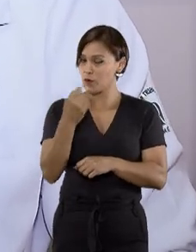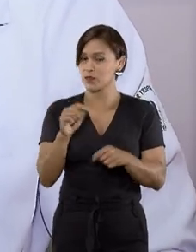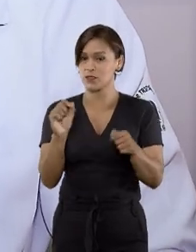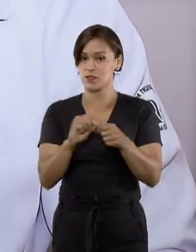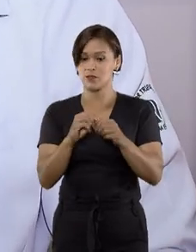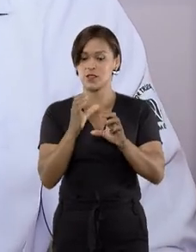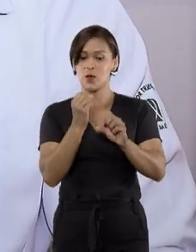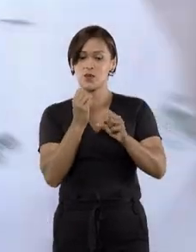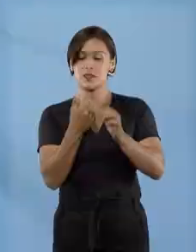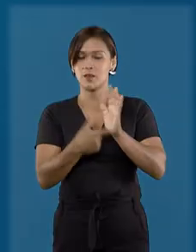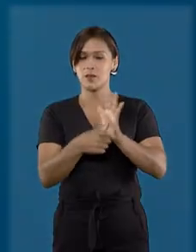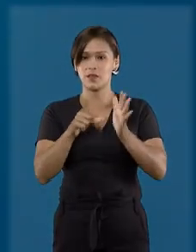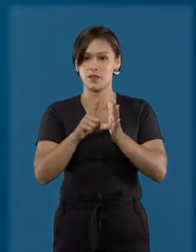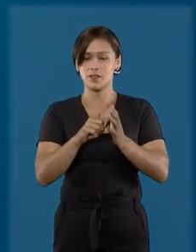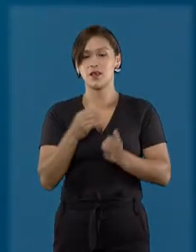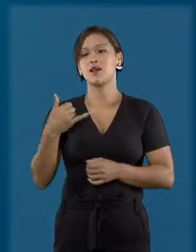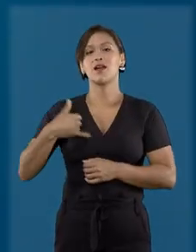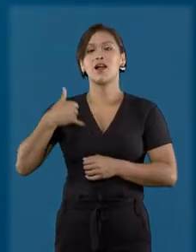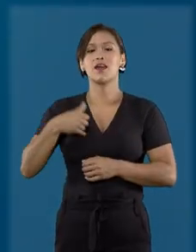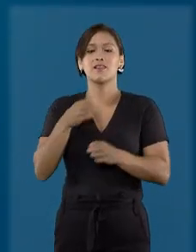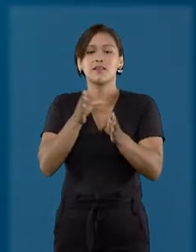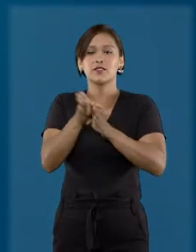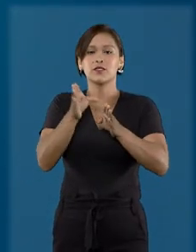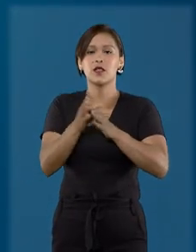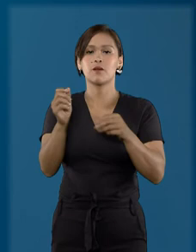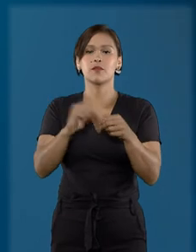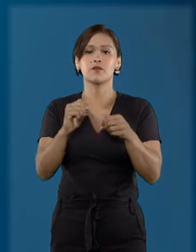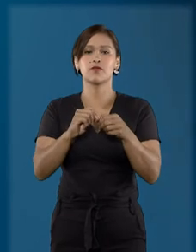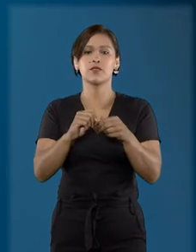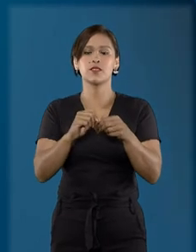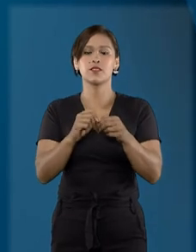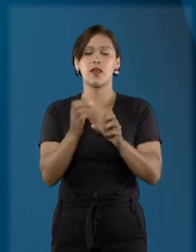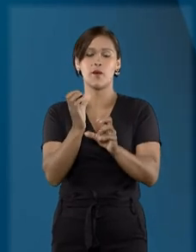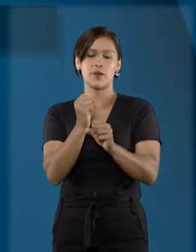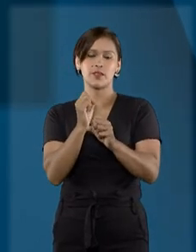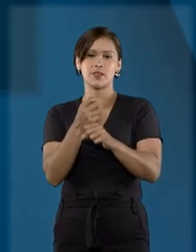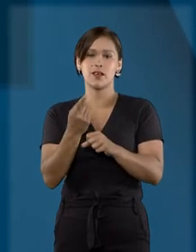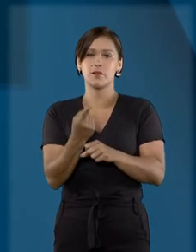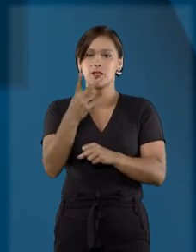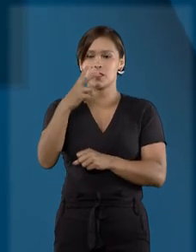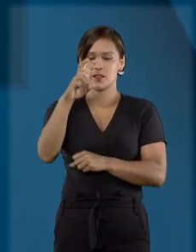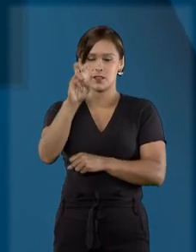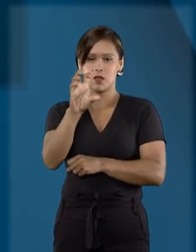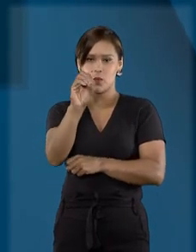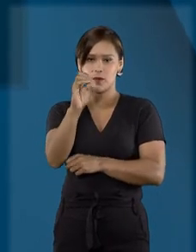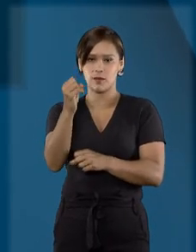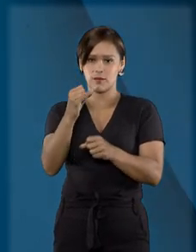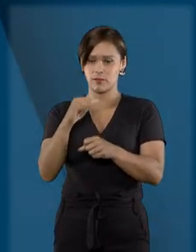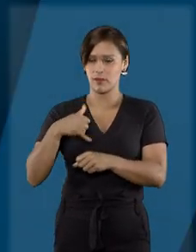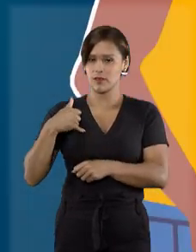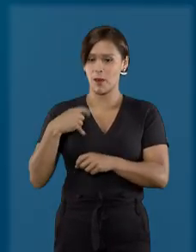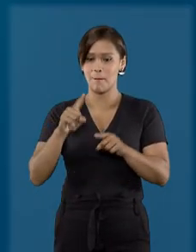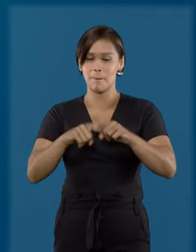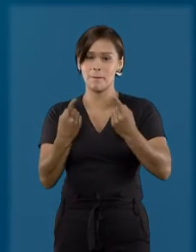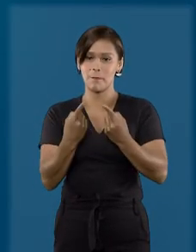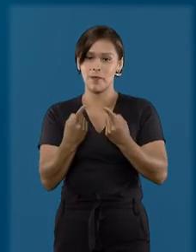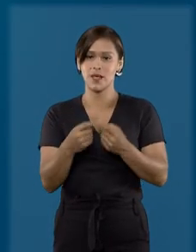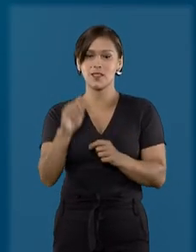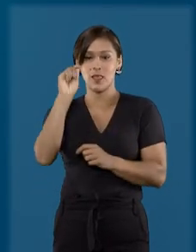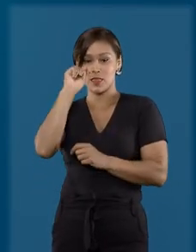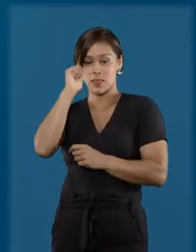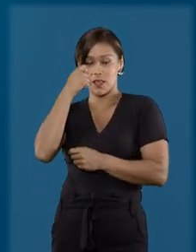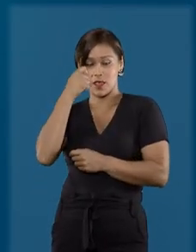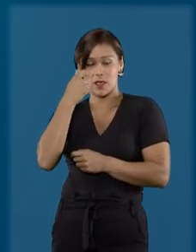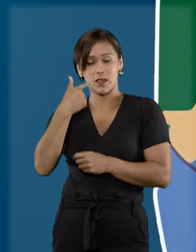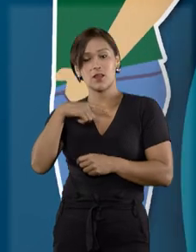fase inicial. A idade recomendada para a realização dos exames é de 50 anos. Porém, homens de